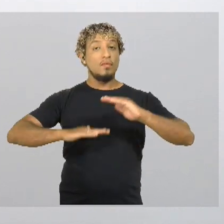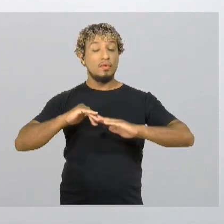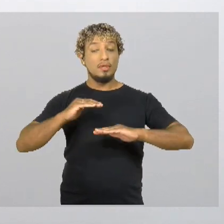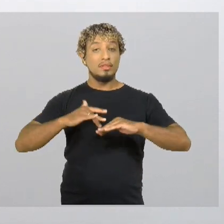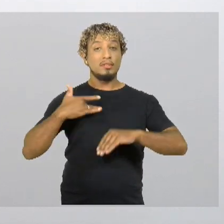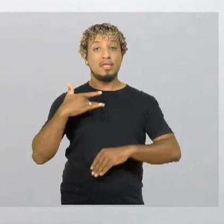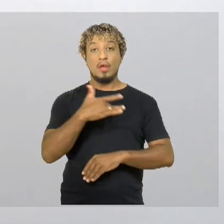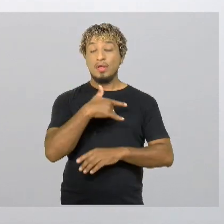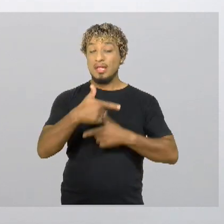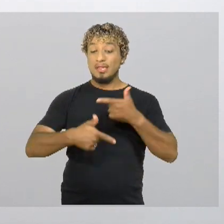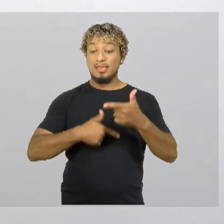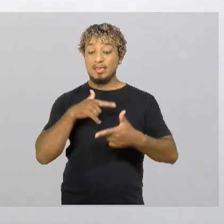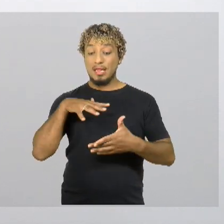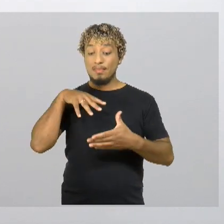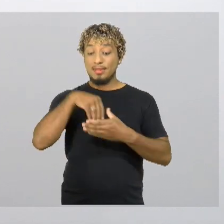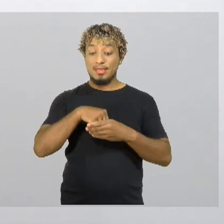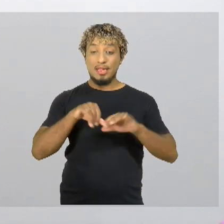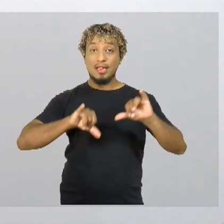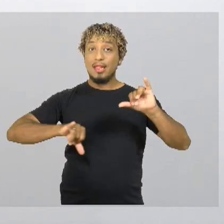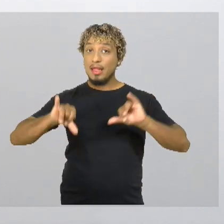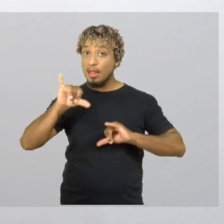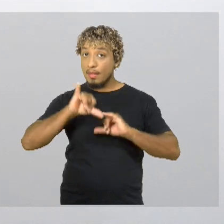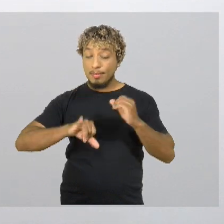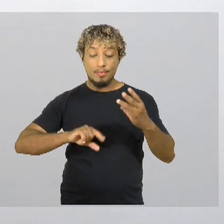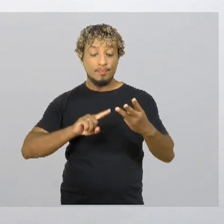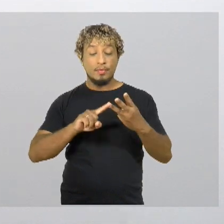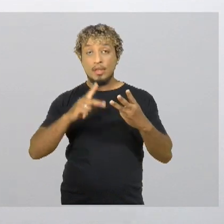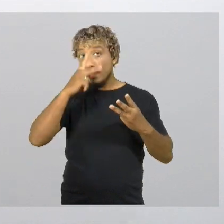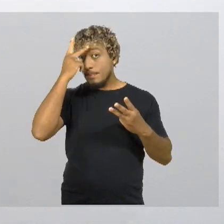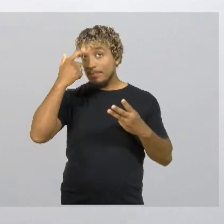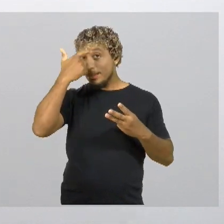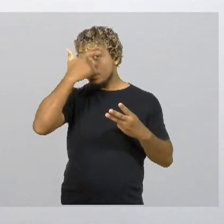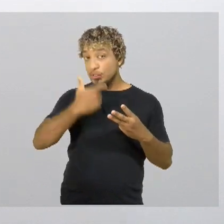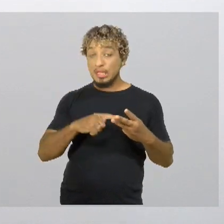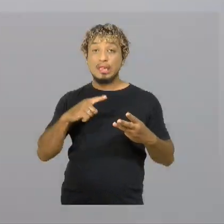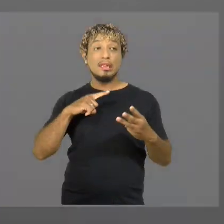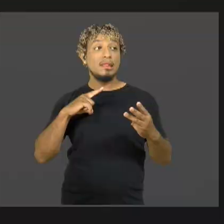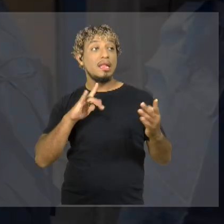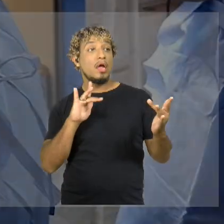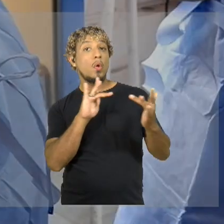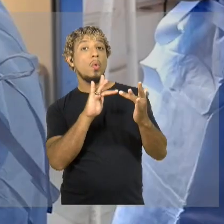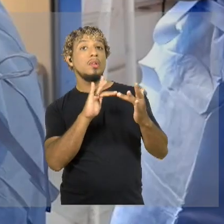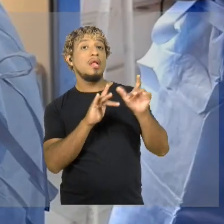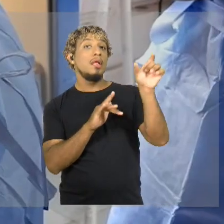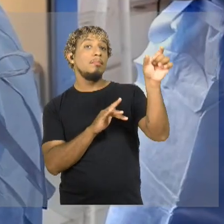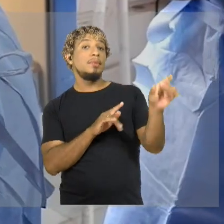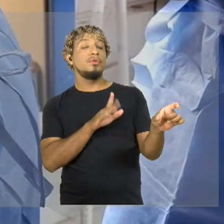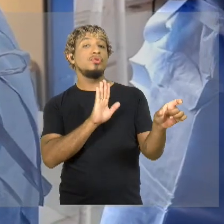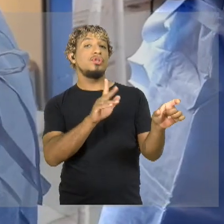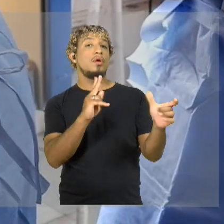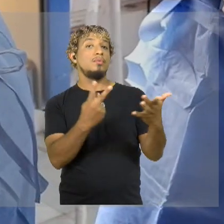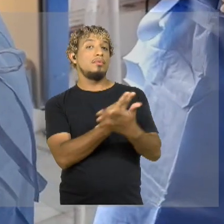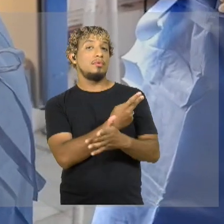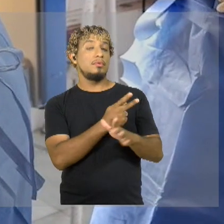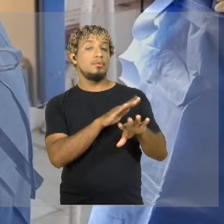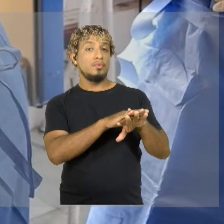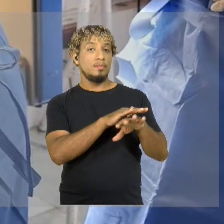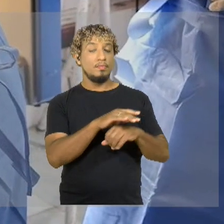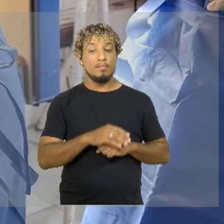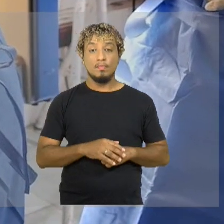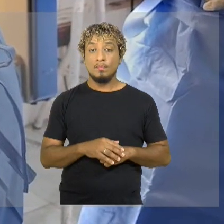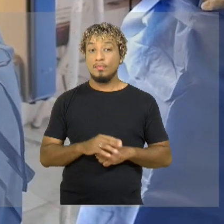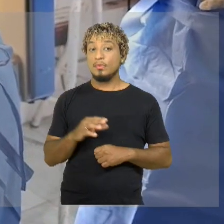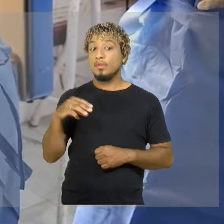laboratório direto com o material e também pessoas que tiveram contato com alguém infectado. A M-pox é a primeira